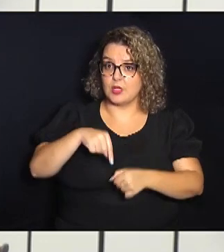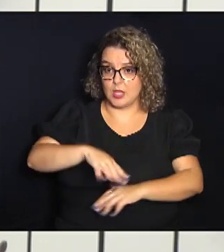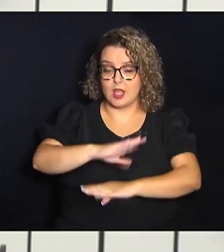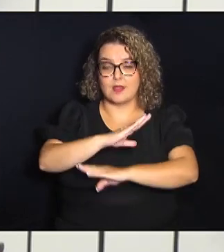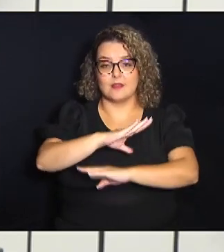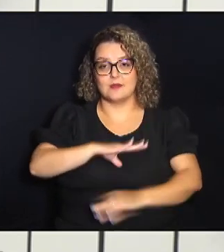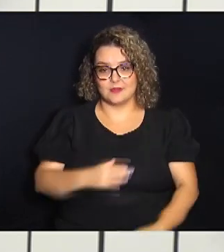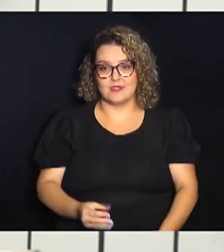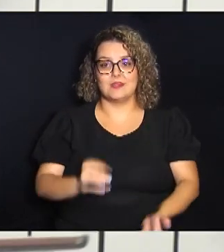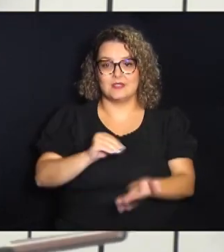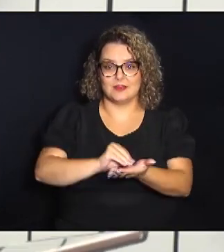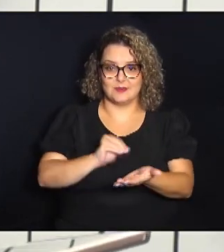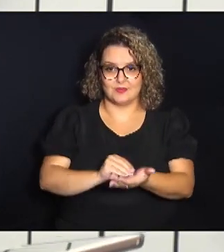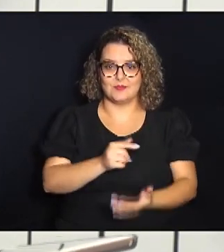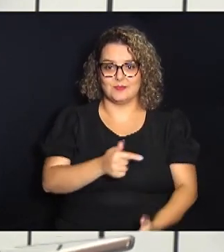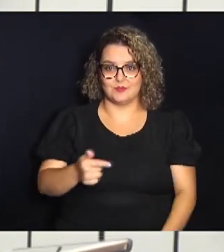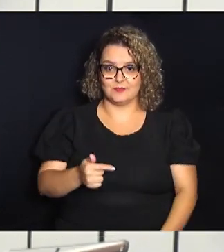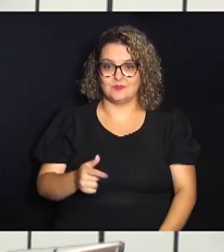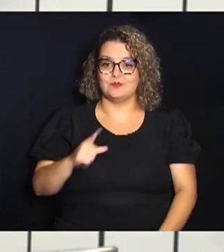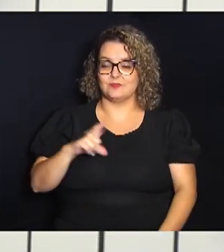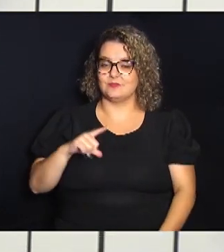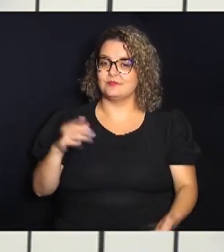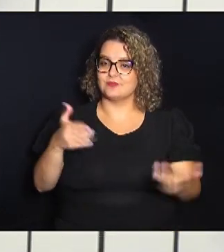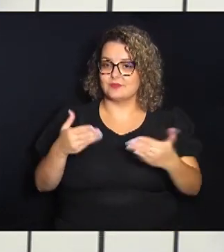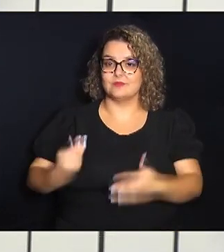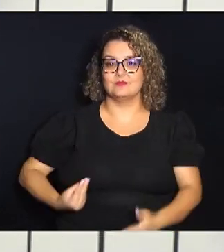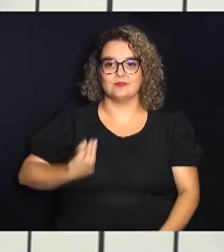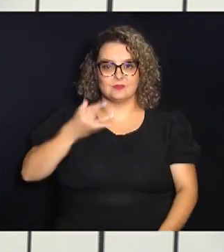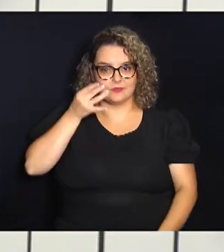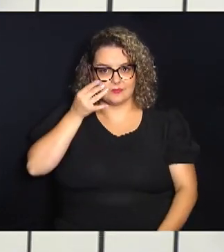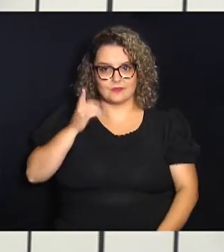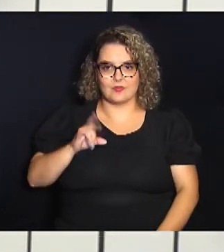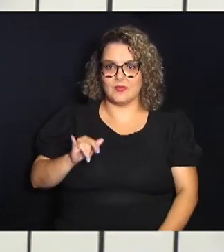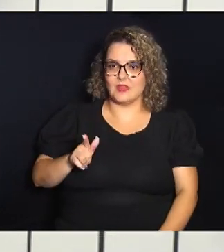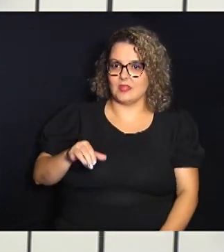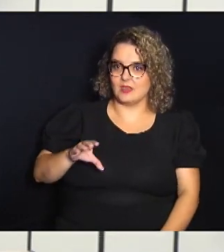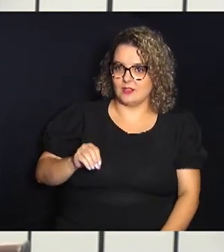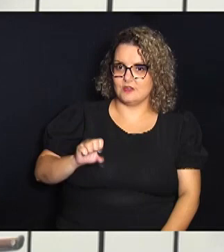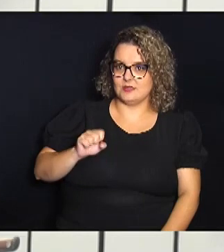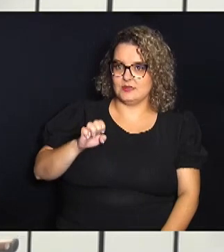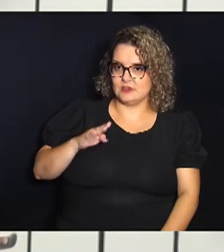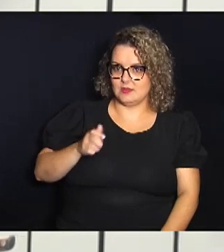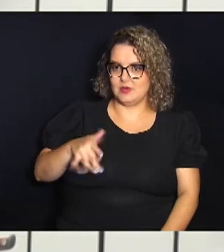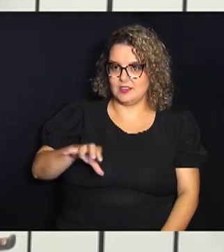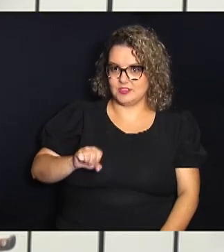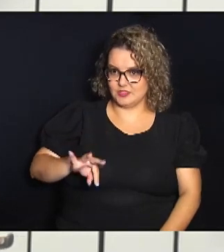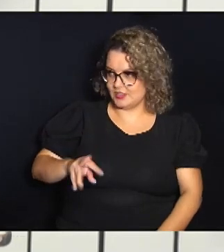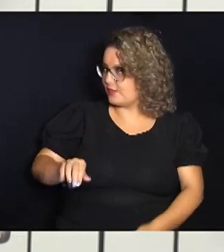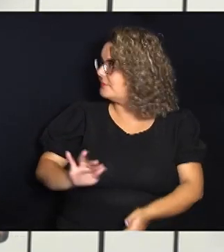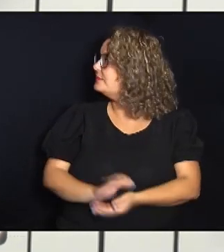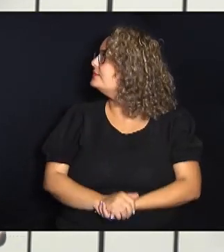Câmara na última semana, que contou com a presença do diácono Sebastião Roberto de Abreu.